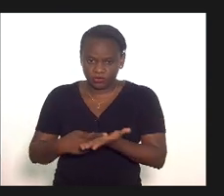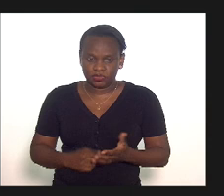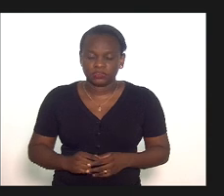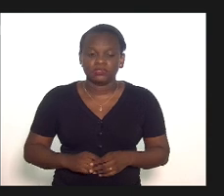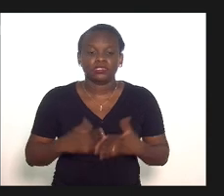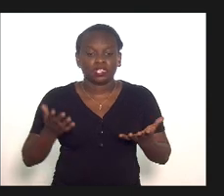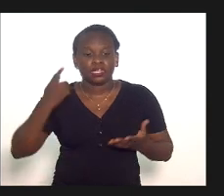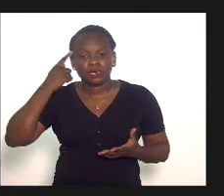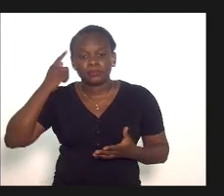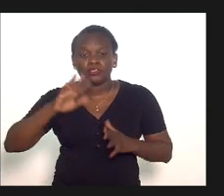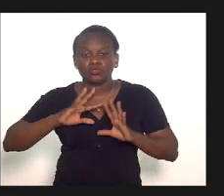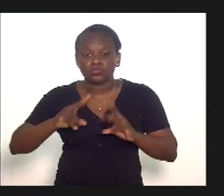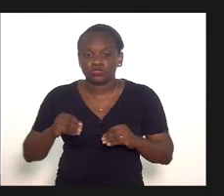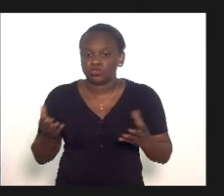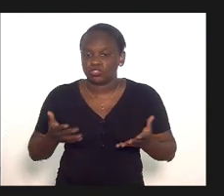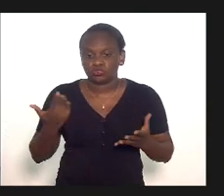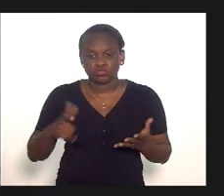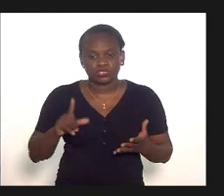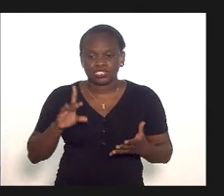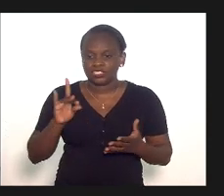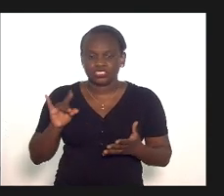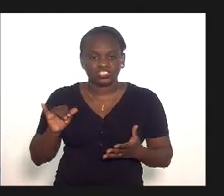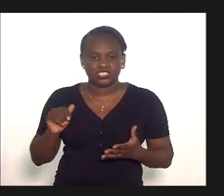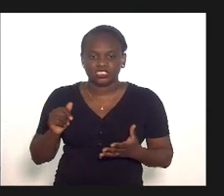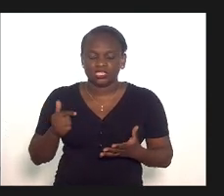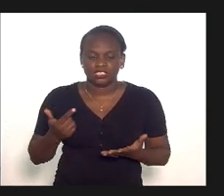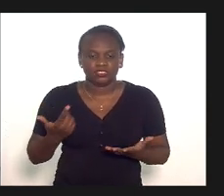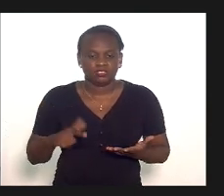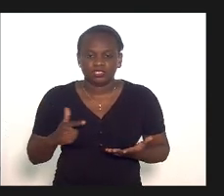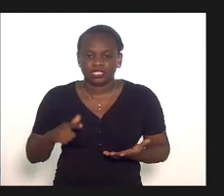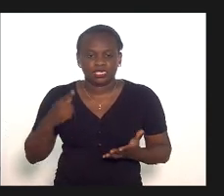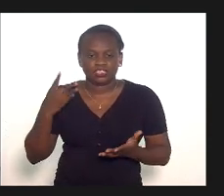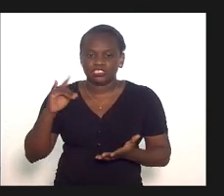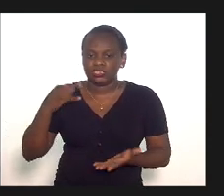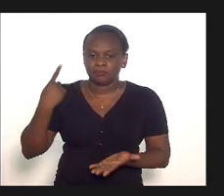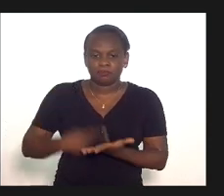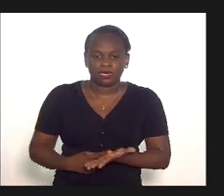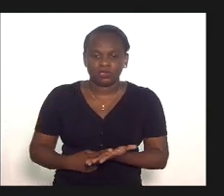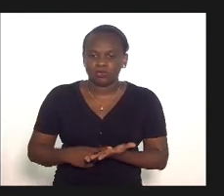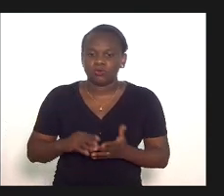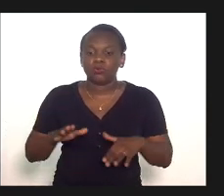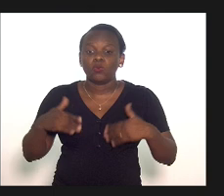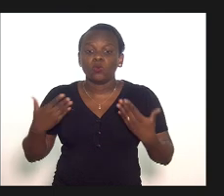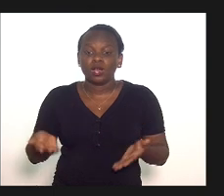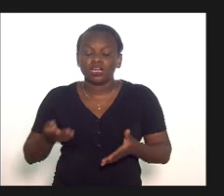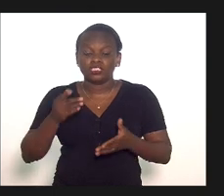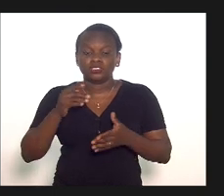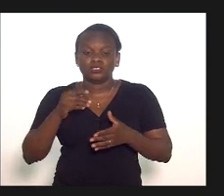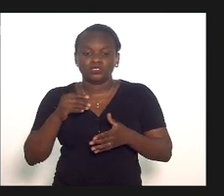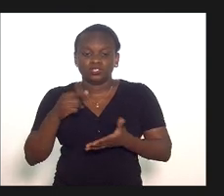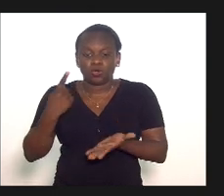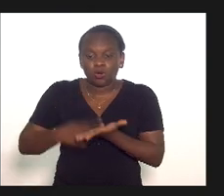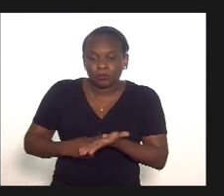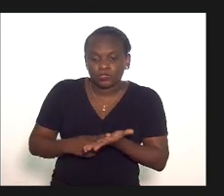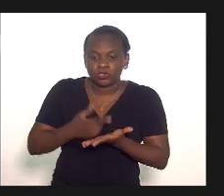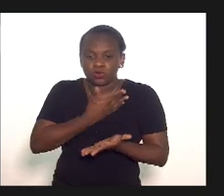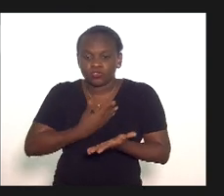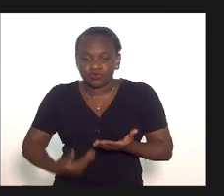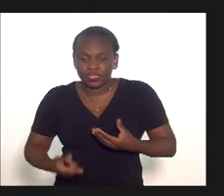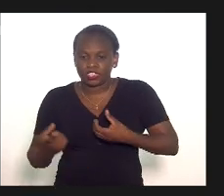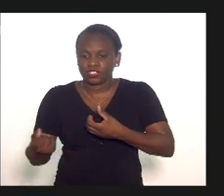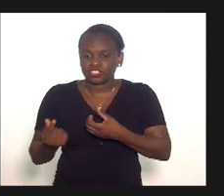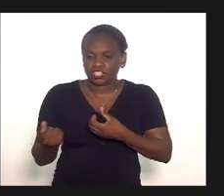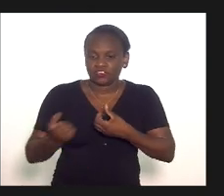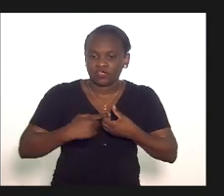lembrar a todos que hoje a gente não tem uma data a gente não tem uma data definida de quando o regime de recuperação fiscal ele vai